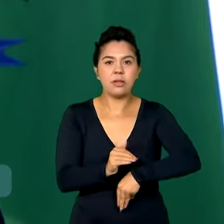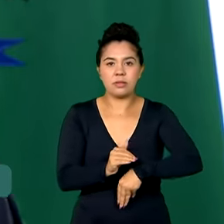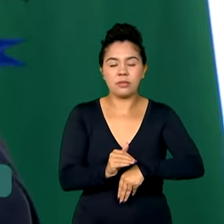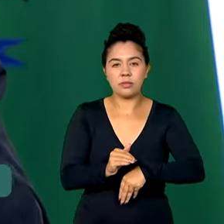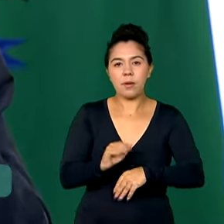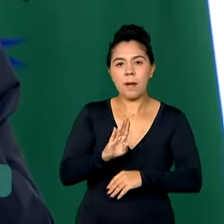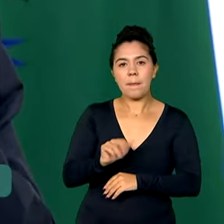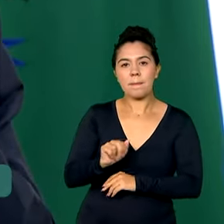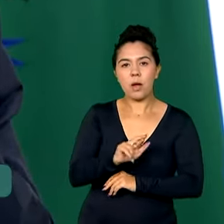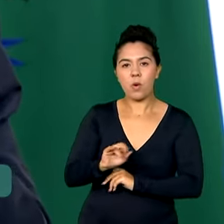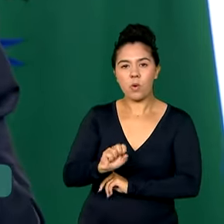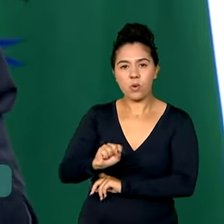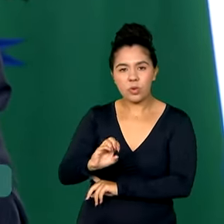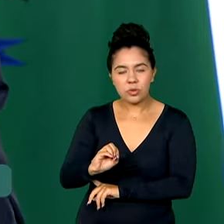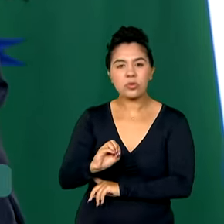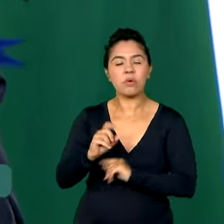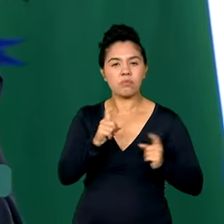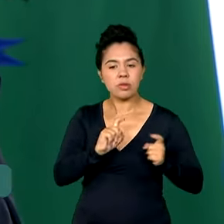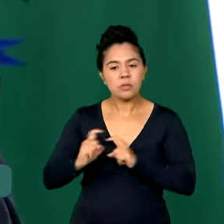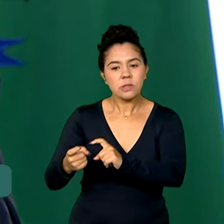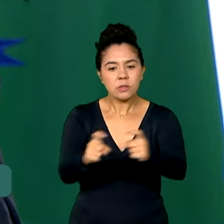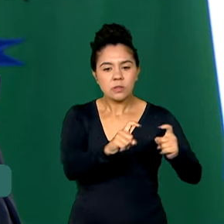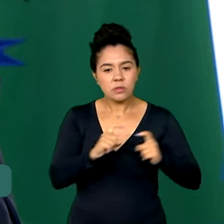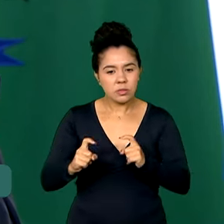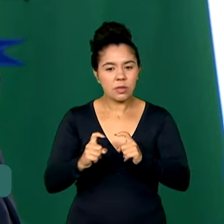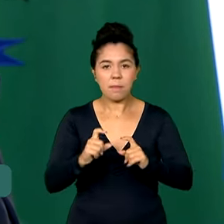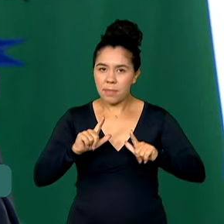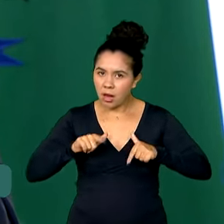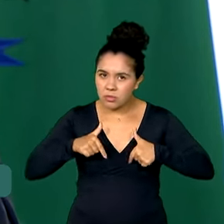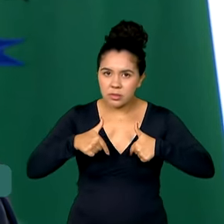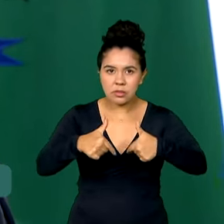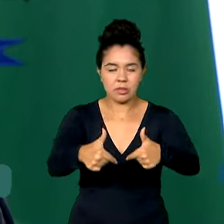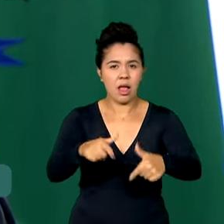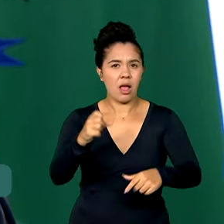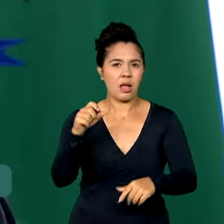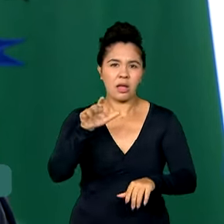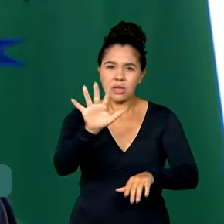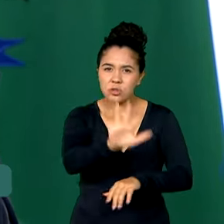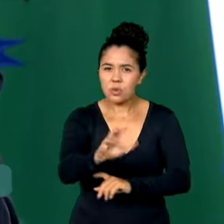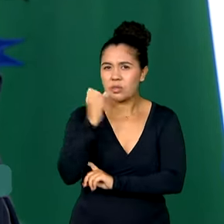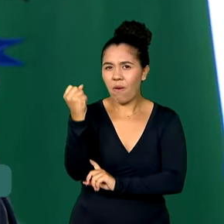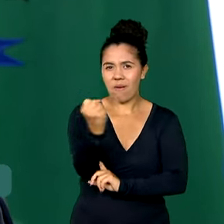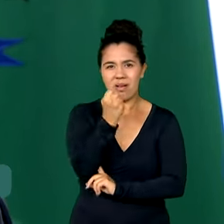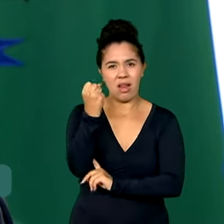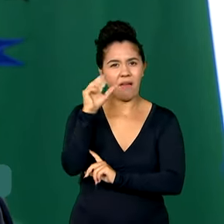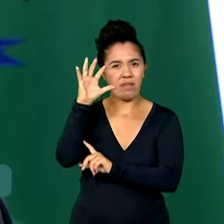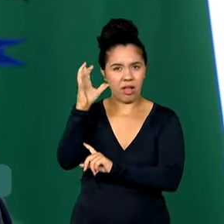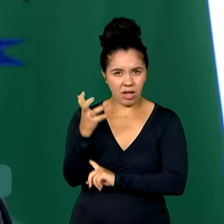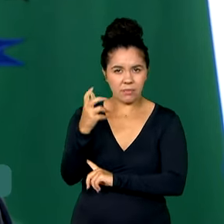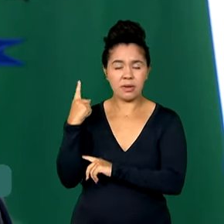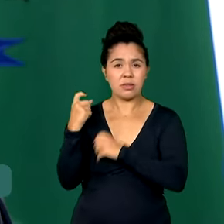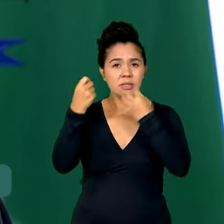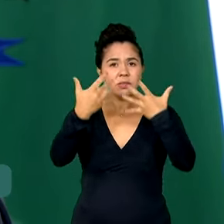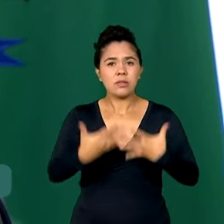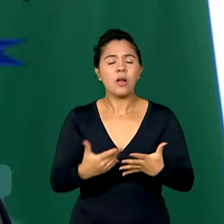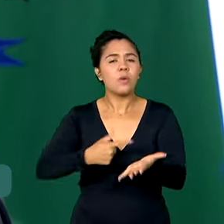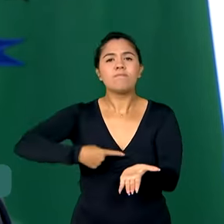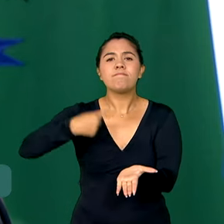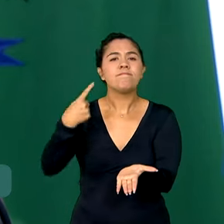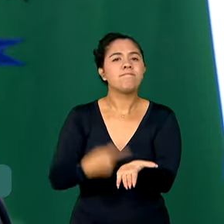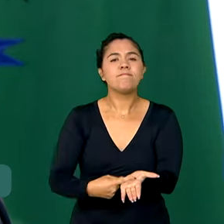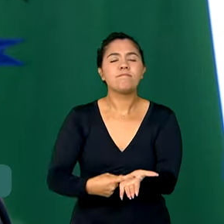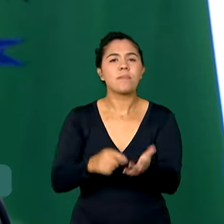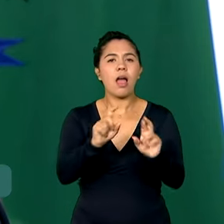conjunto entre os poderes para enfrentar a grave crise climática. Essa reunião aqui é para a gente fazer uma